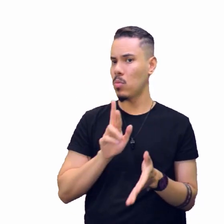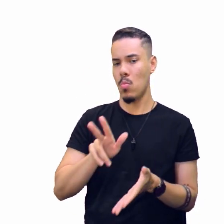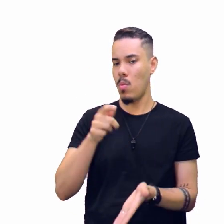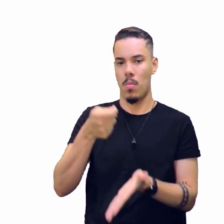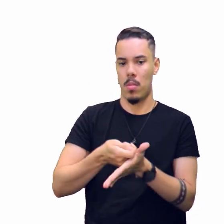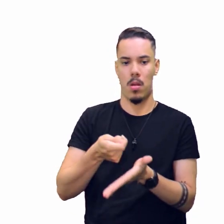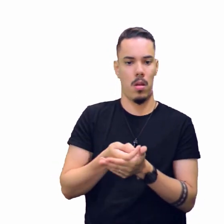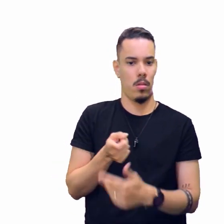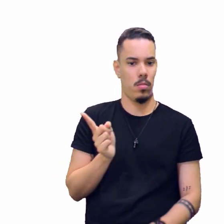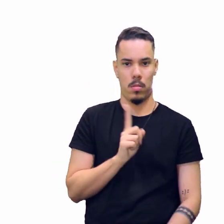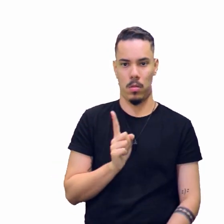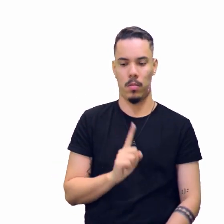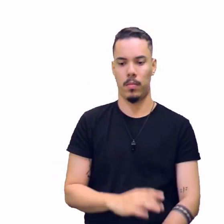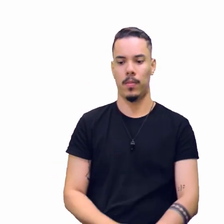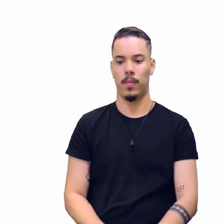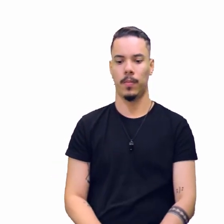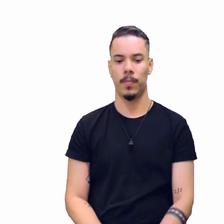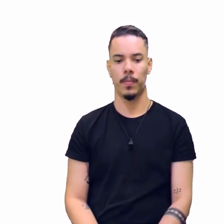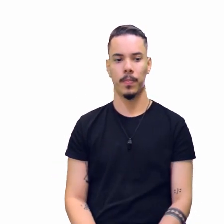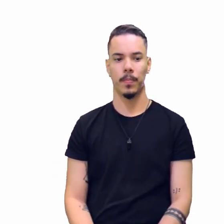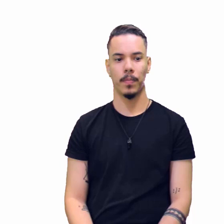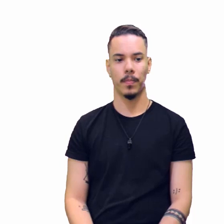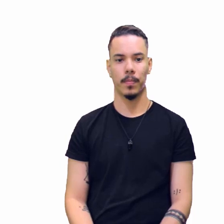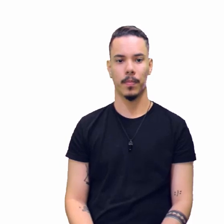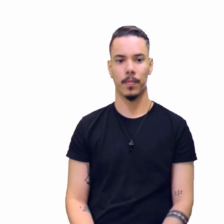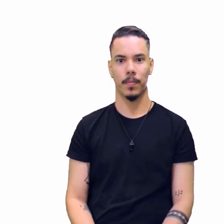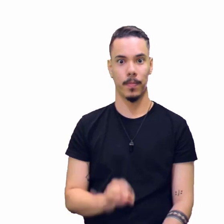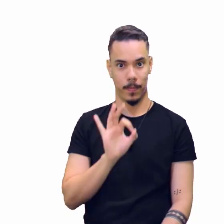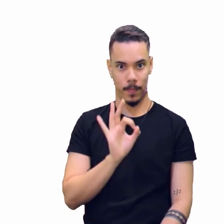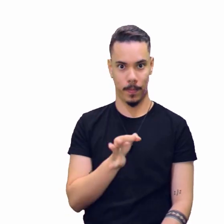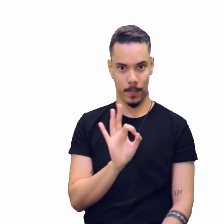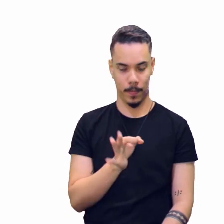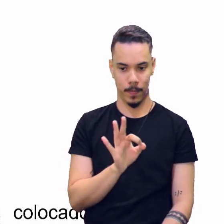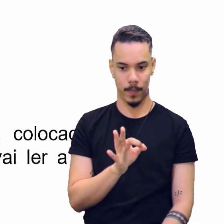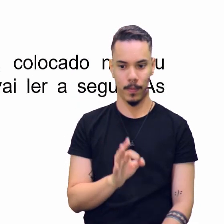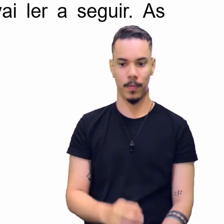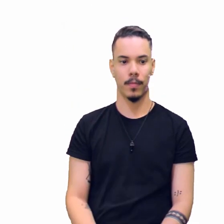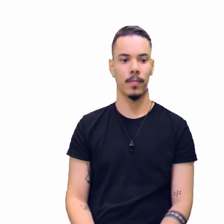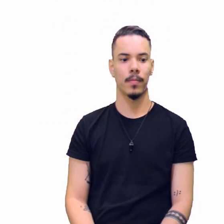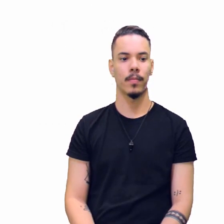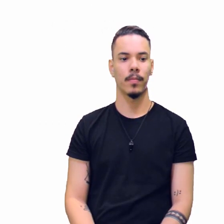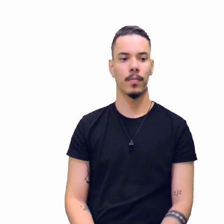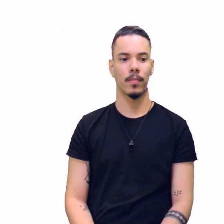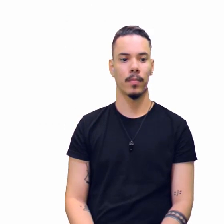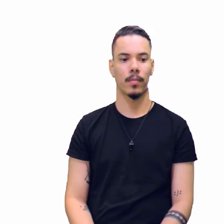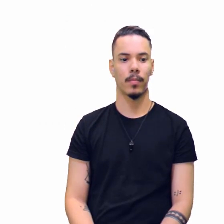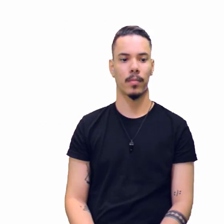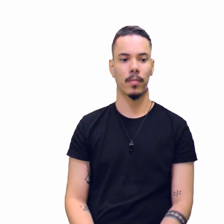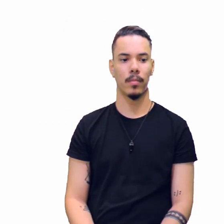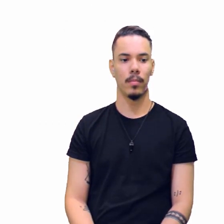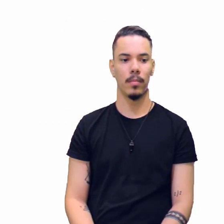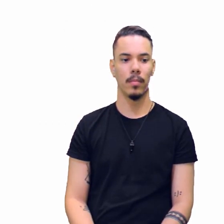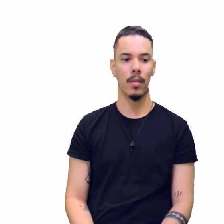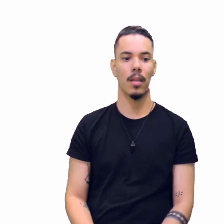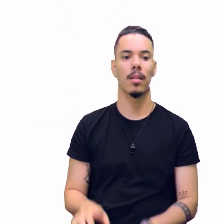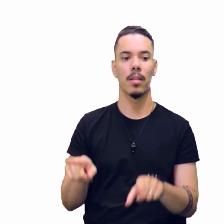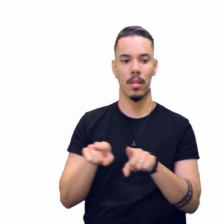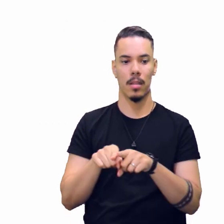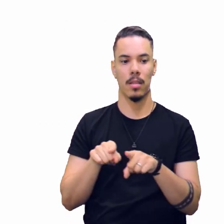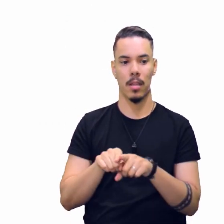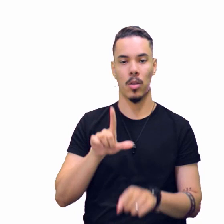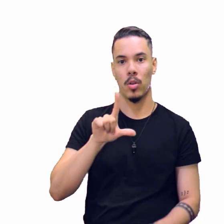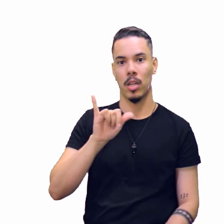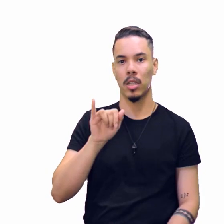não é obrigatório à presença. Beleza? Temos aqui também o lead, né?